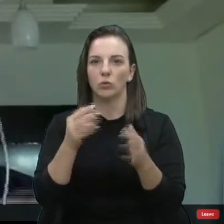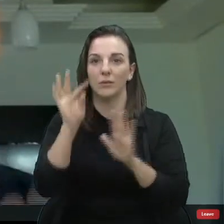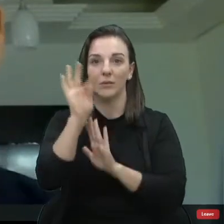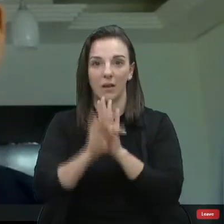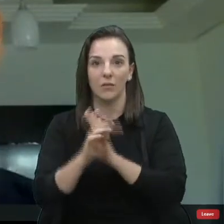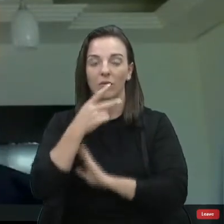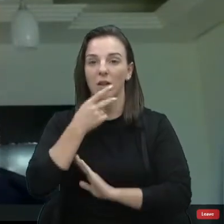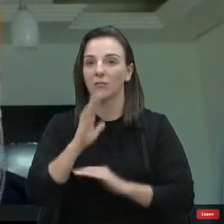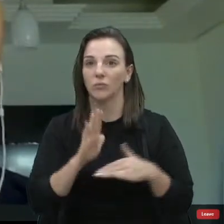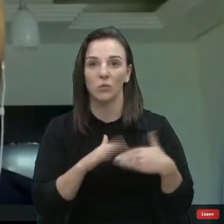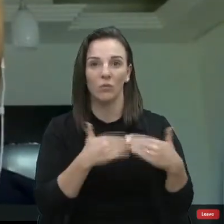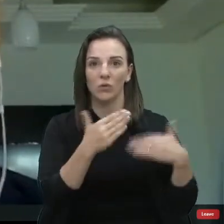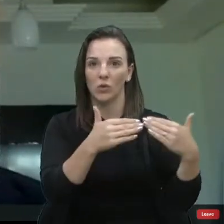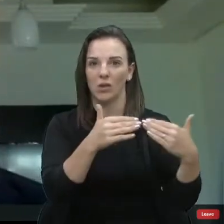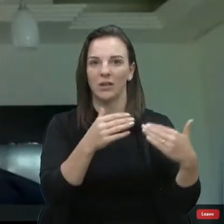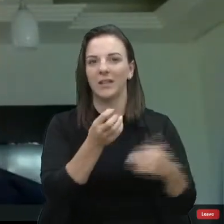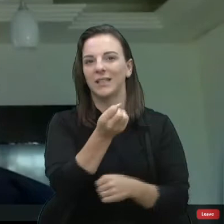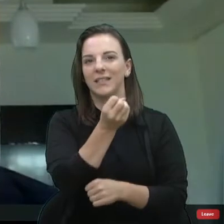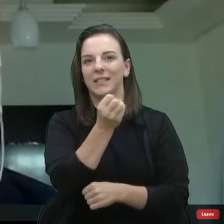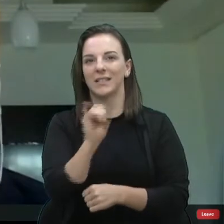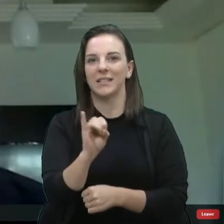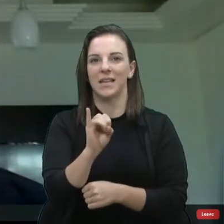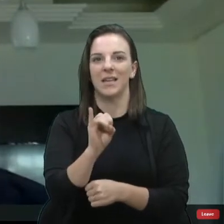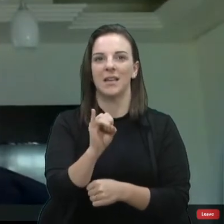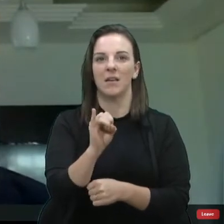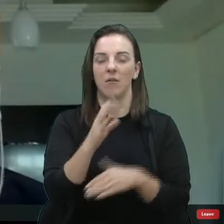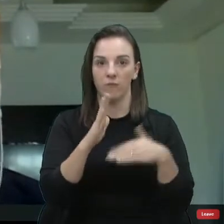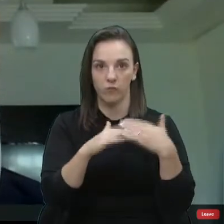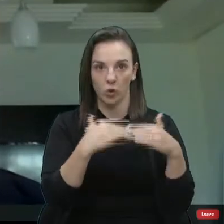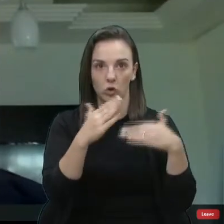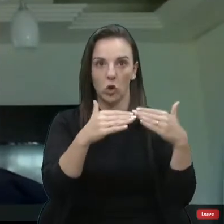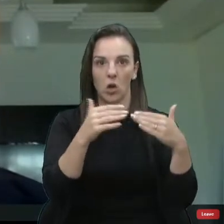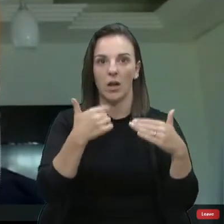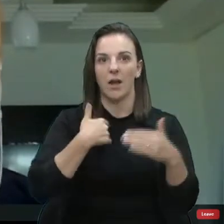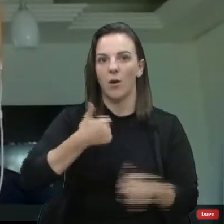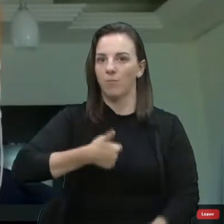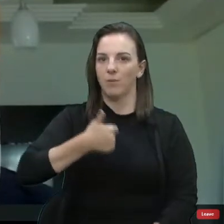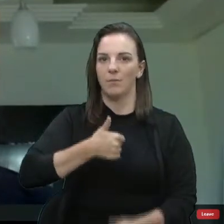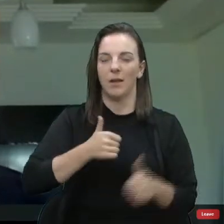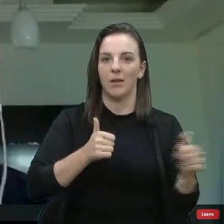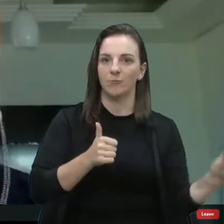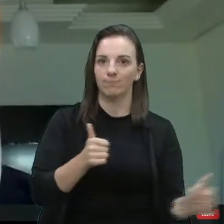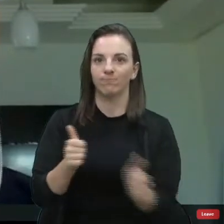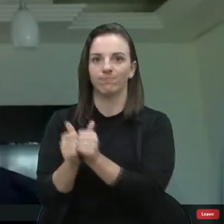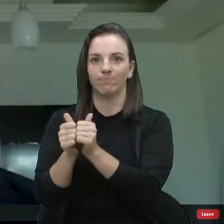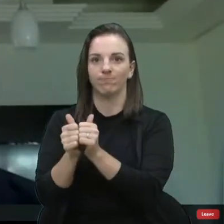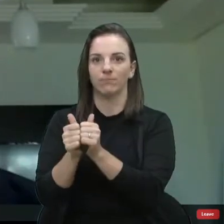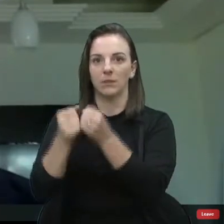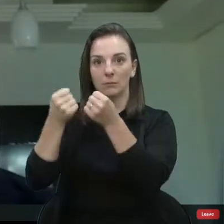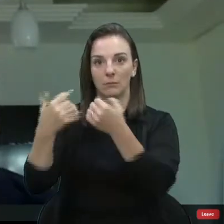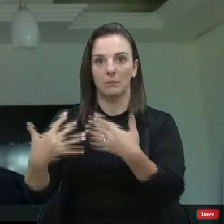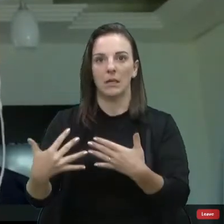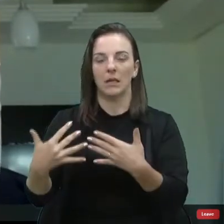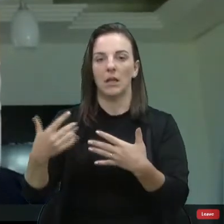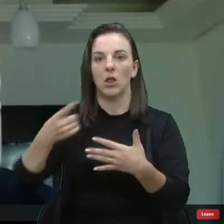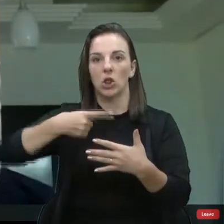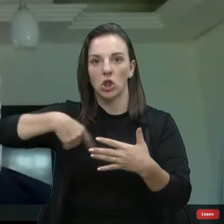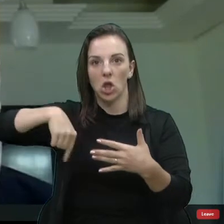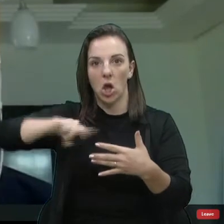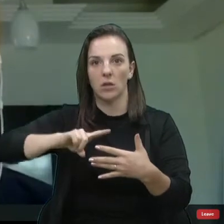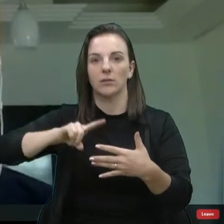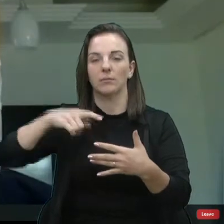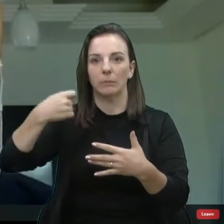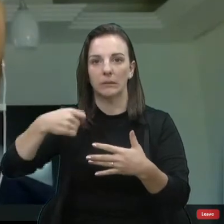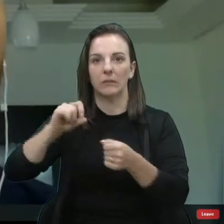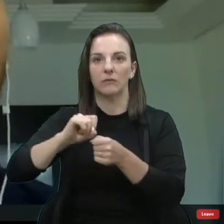eu se funcionasse, ia ser o primeiro a estar do seu lado e dizendo nós realmente precisamos fazer isso. Mas até a própria OMS disse que